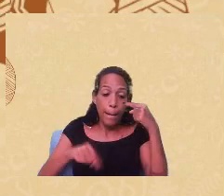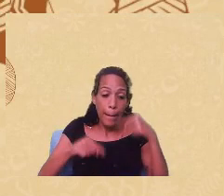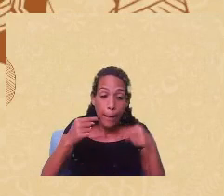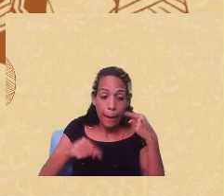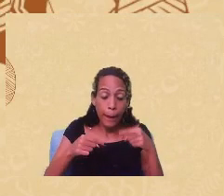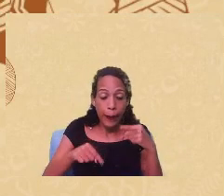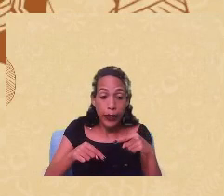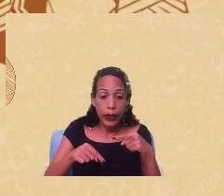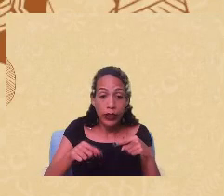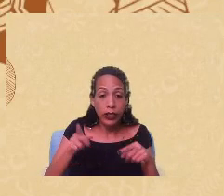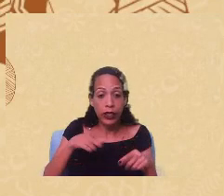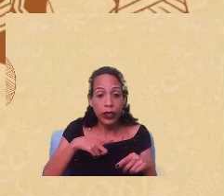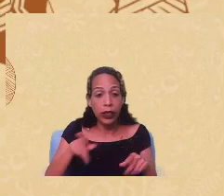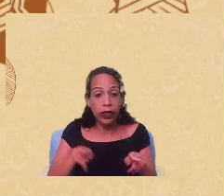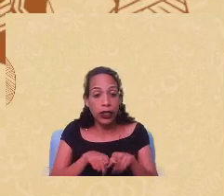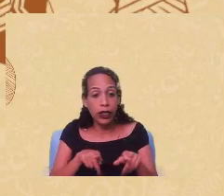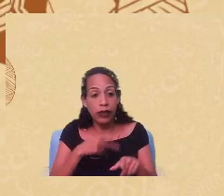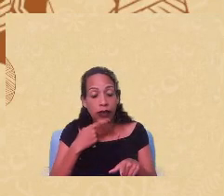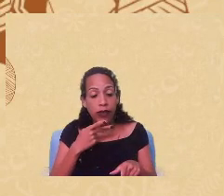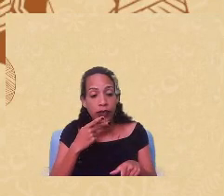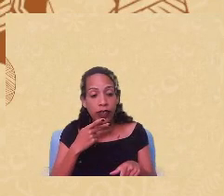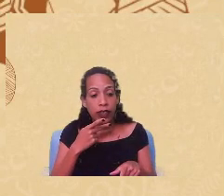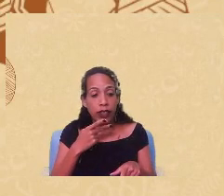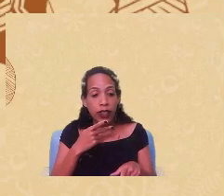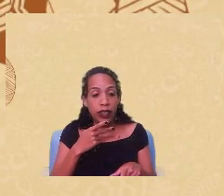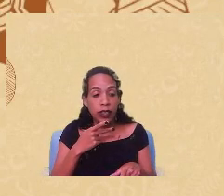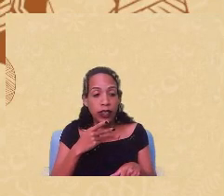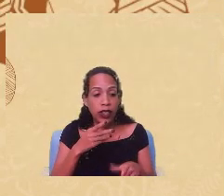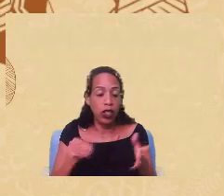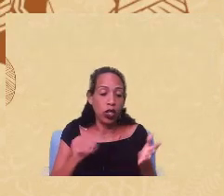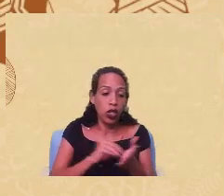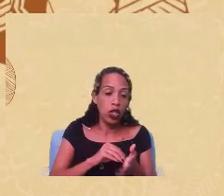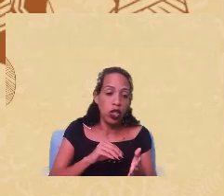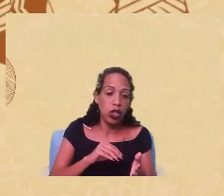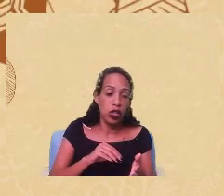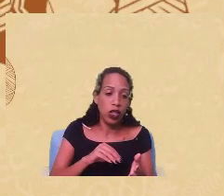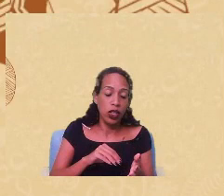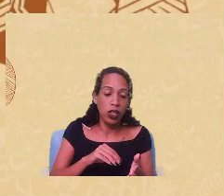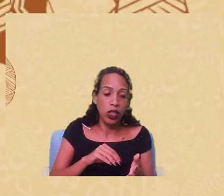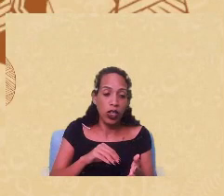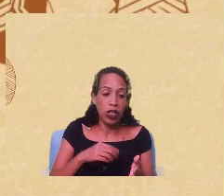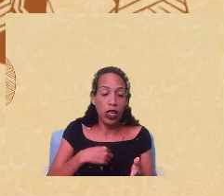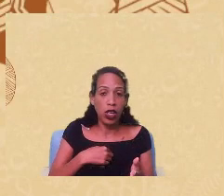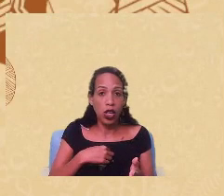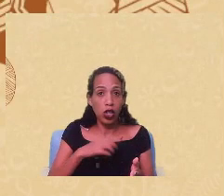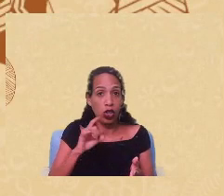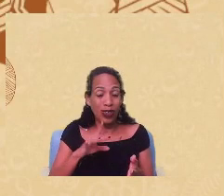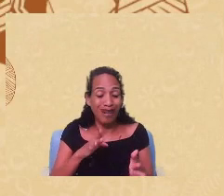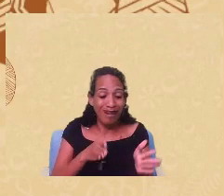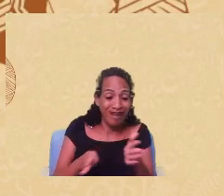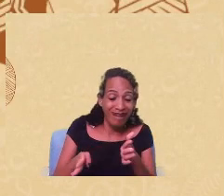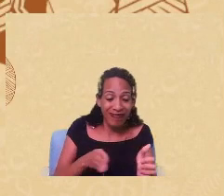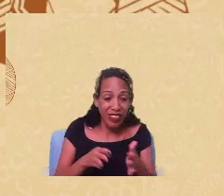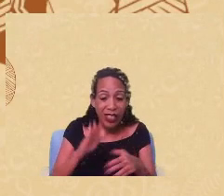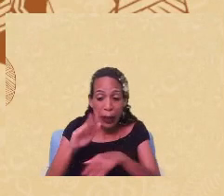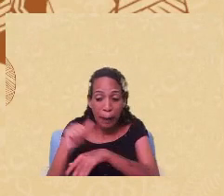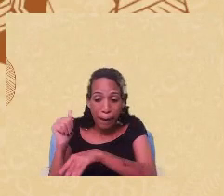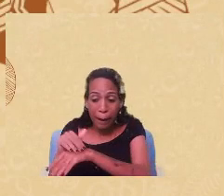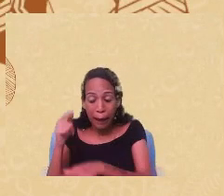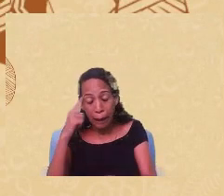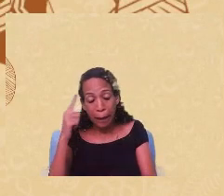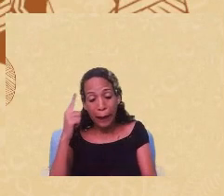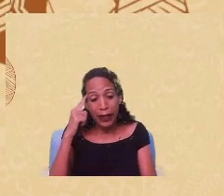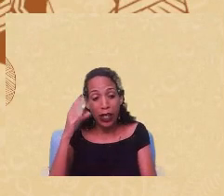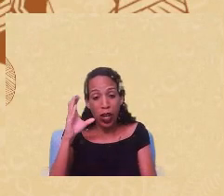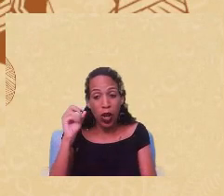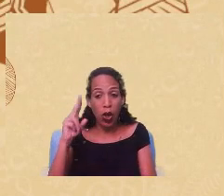discordar por exemplo do Emiliano quando ele coloca assim a gente está eu estou por exemplo deslizando para a captura do pensamento colonial eu